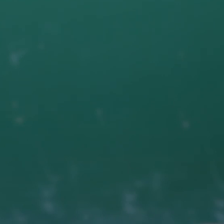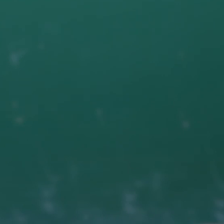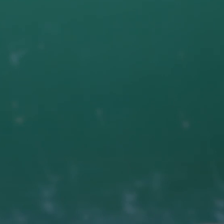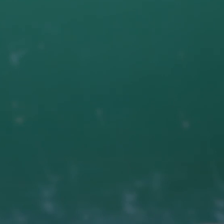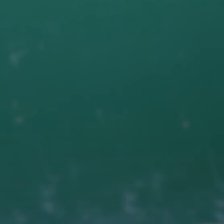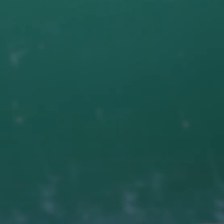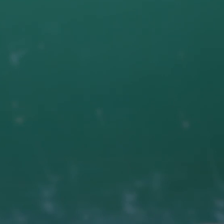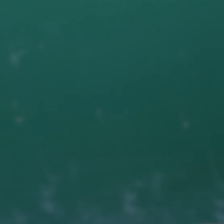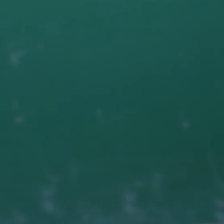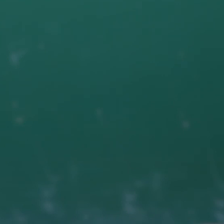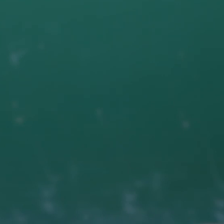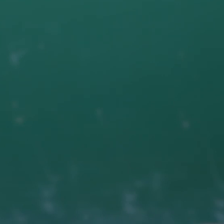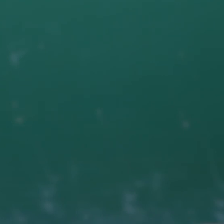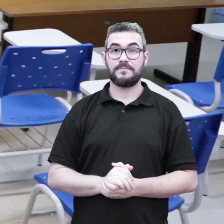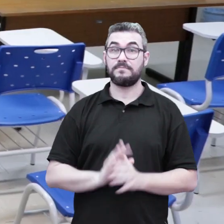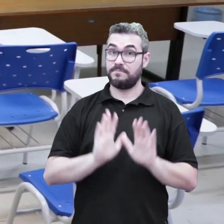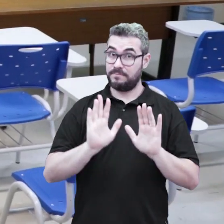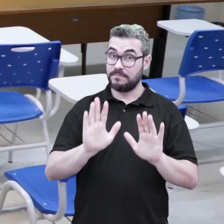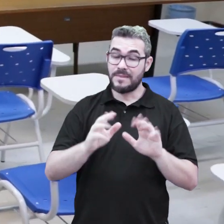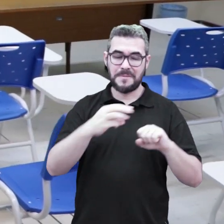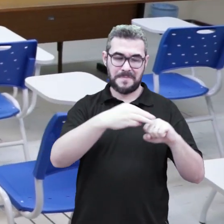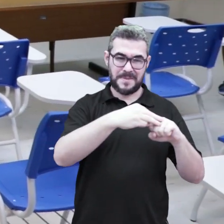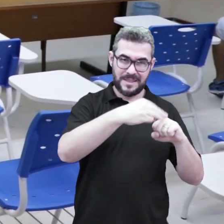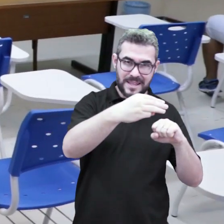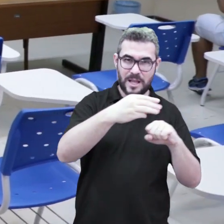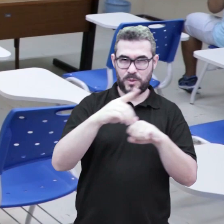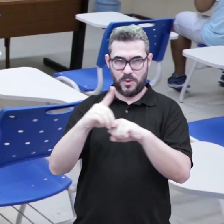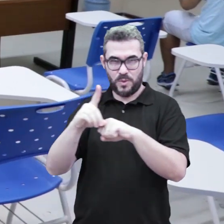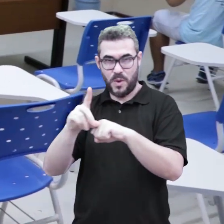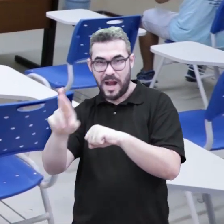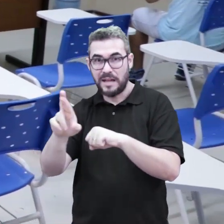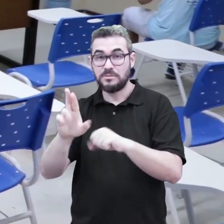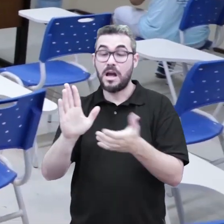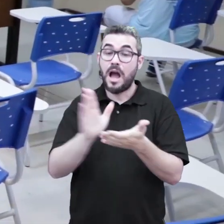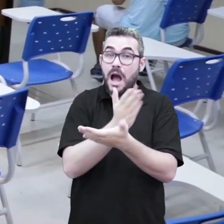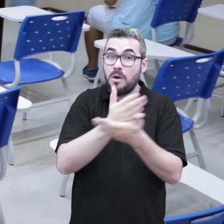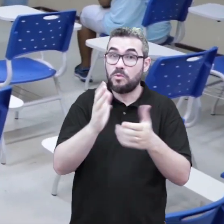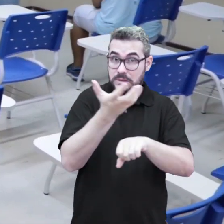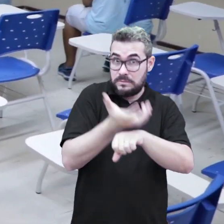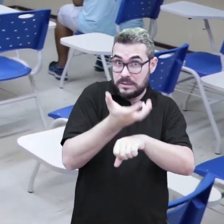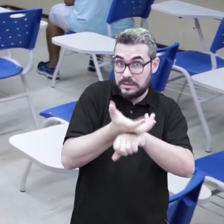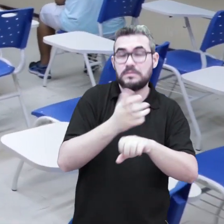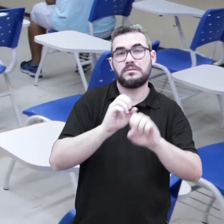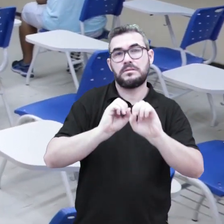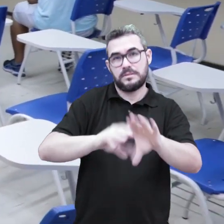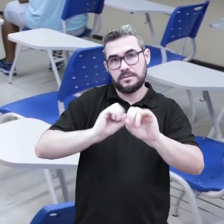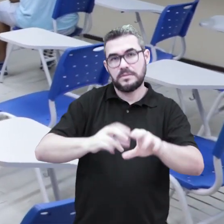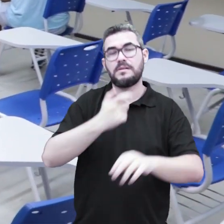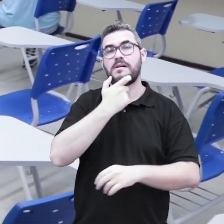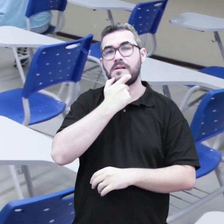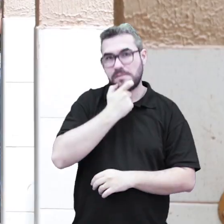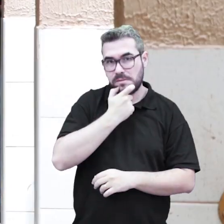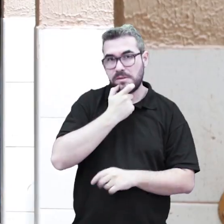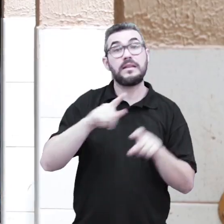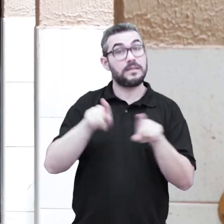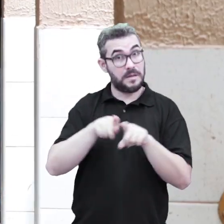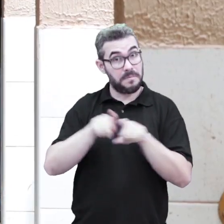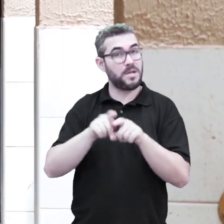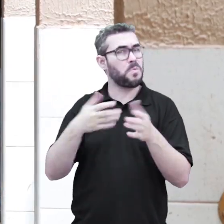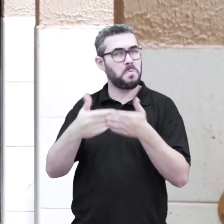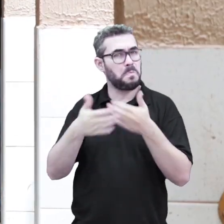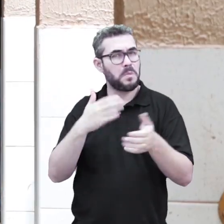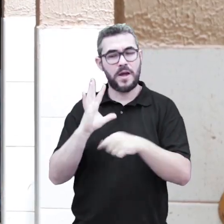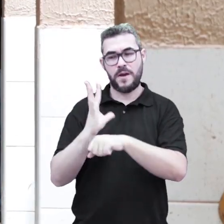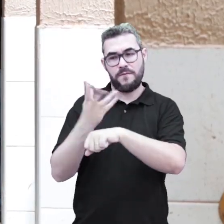sistemas dinâmicos e teoria ergódica. Parte das disciplinas do mestrado e doutorado são ministradas em inglês, assim como eventos